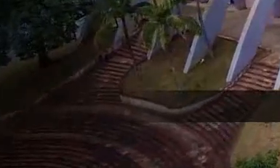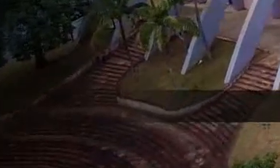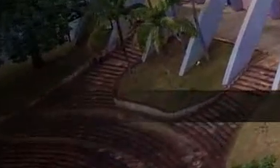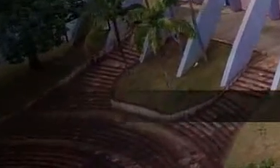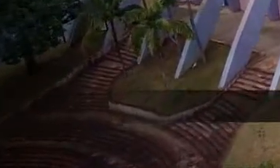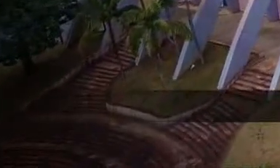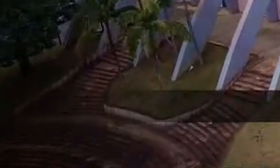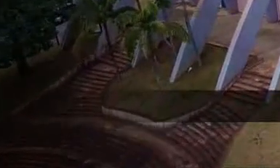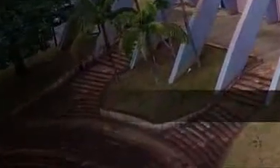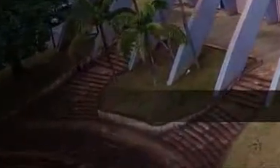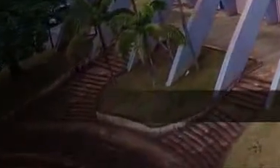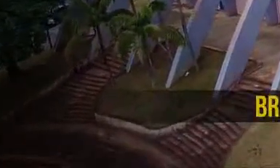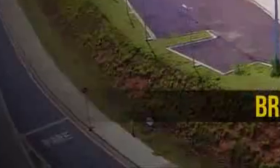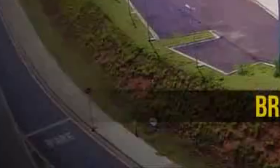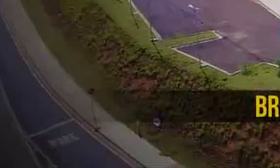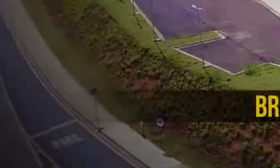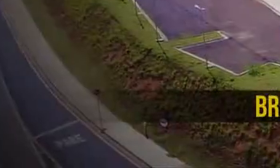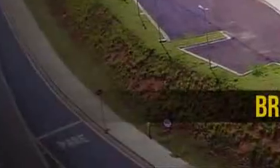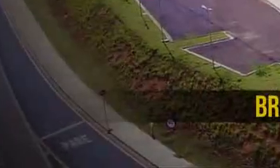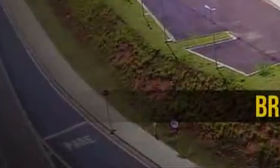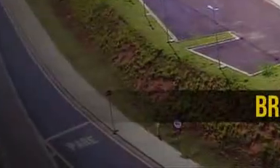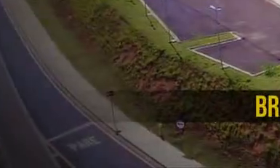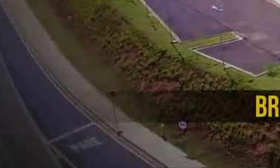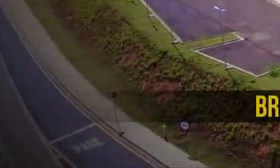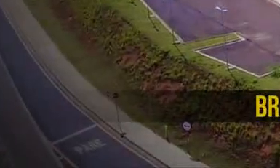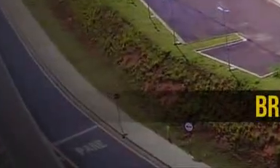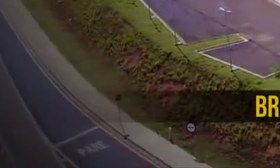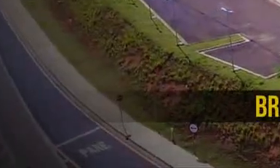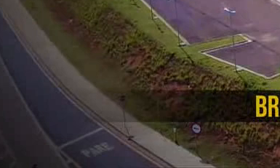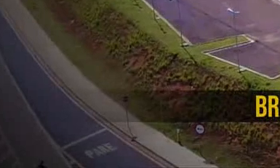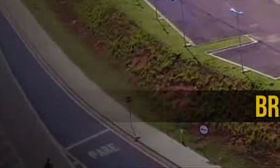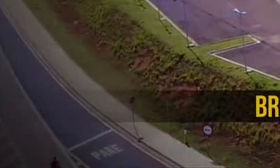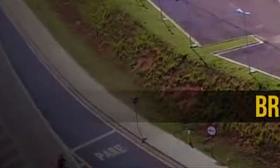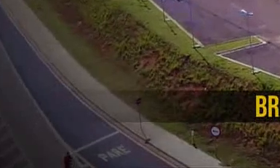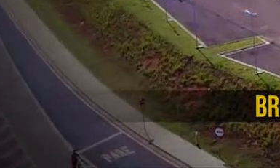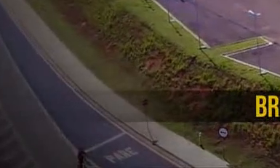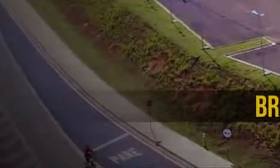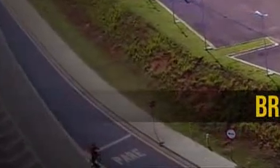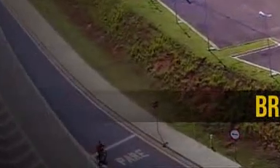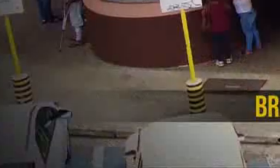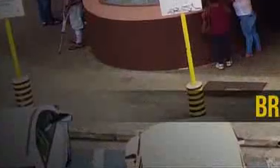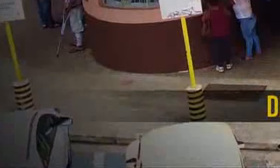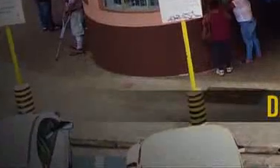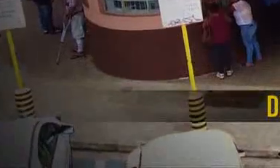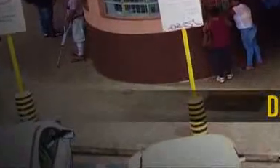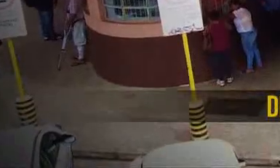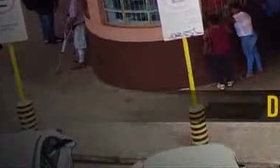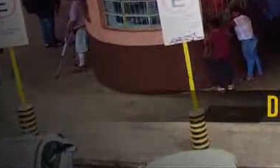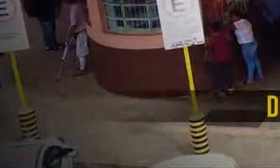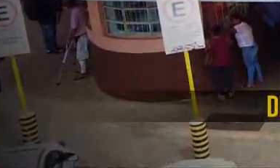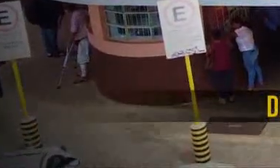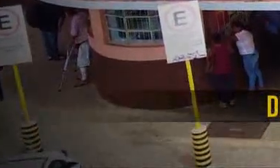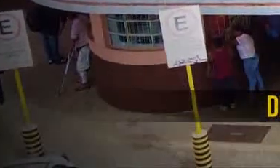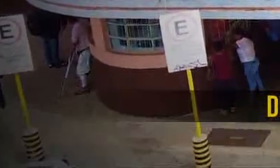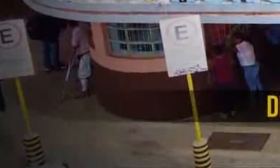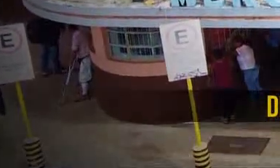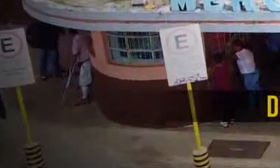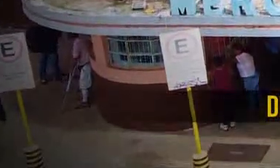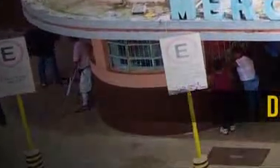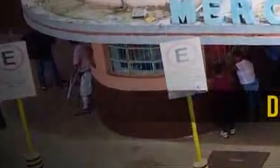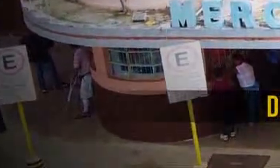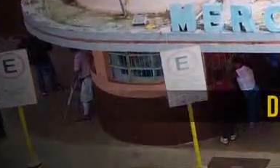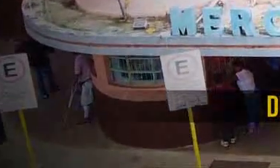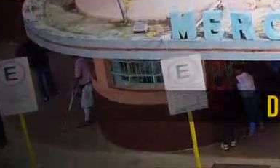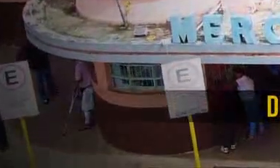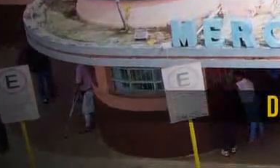a salve, salve Brasil, um sonho intenso, um raio, vive De amor e de esperança